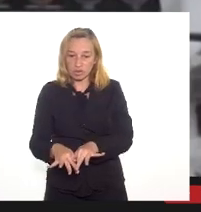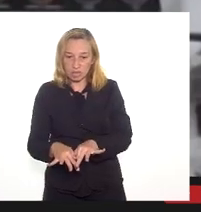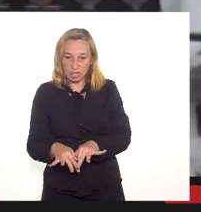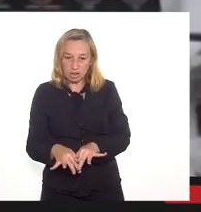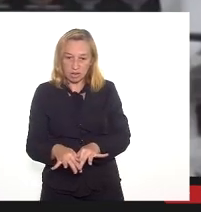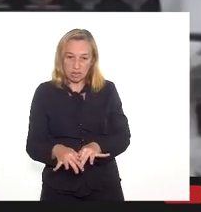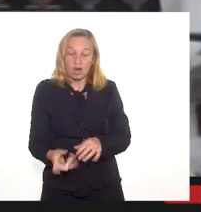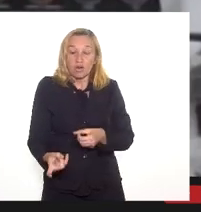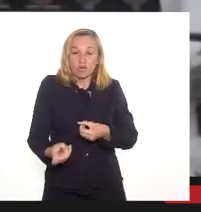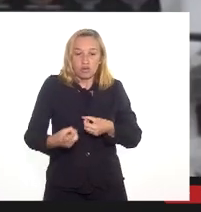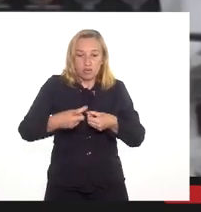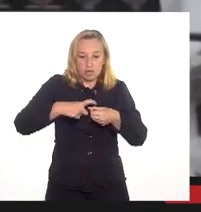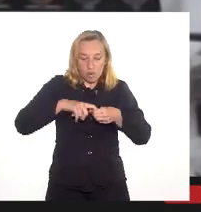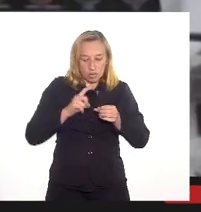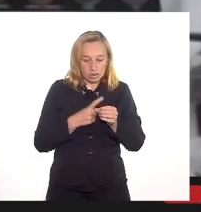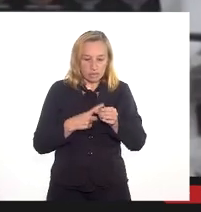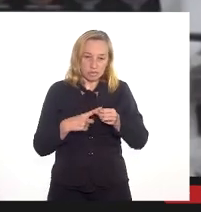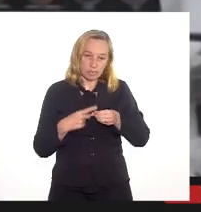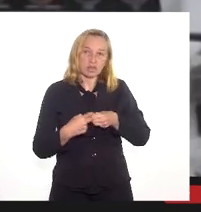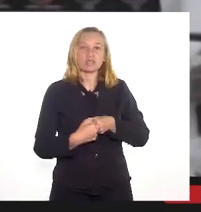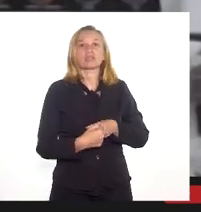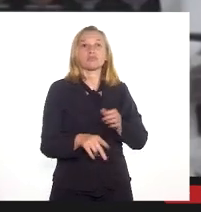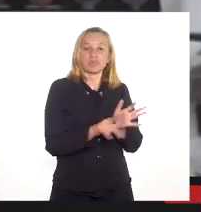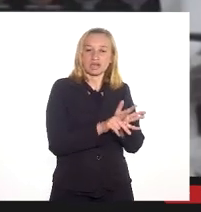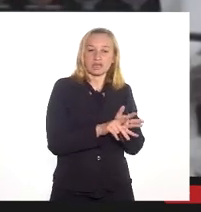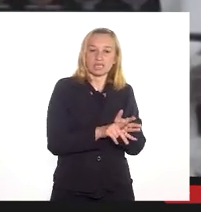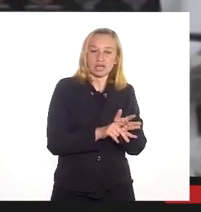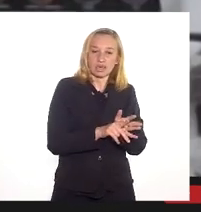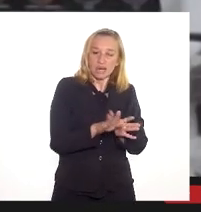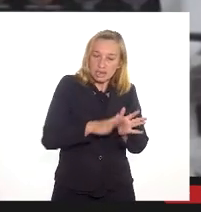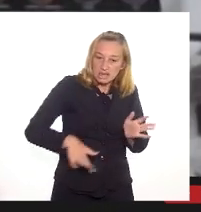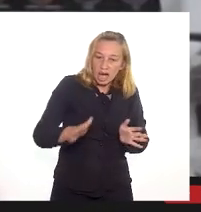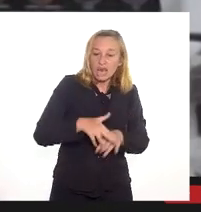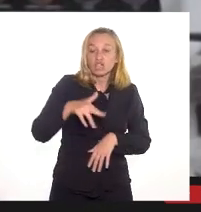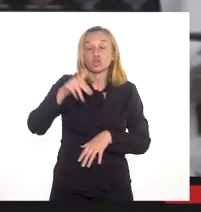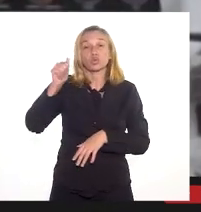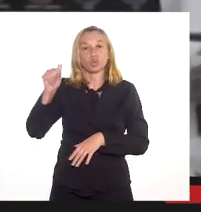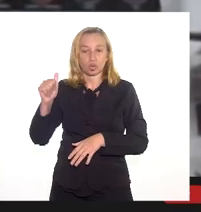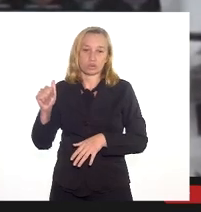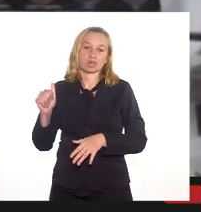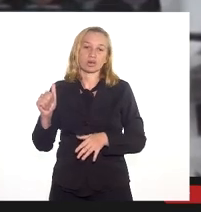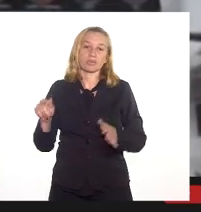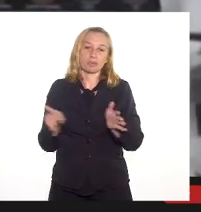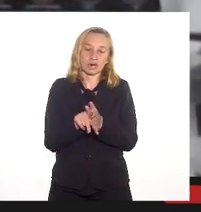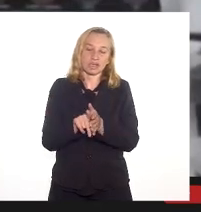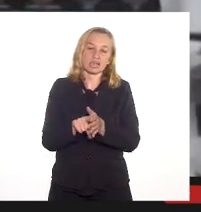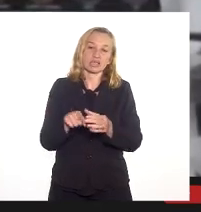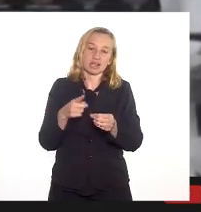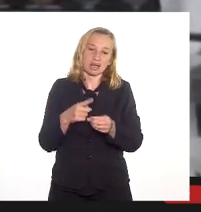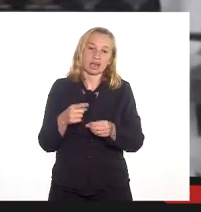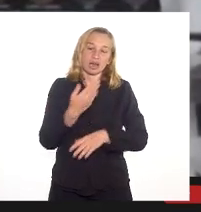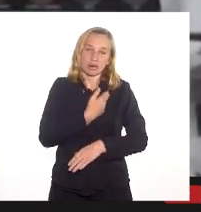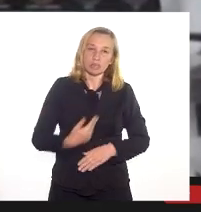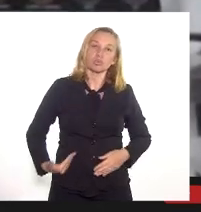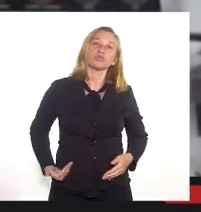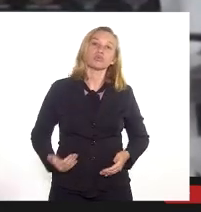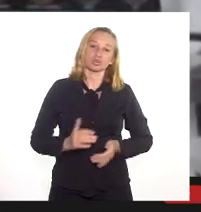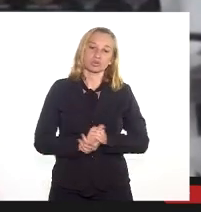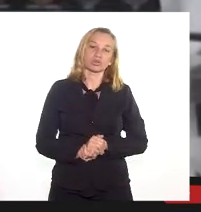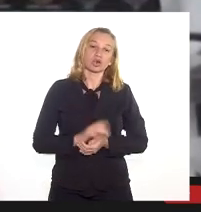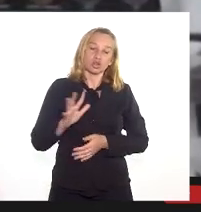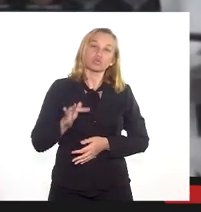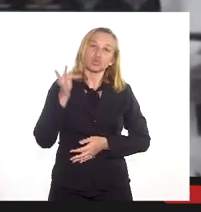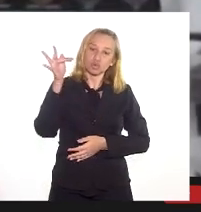essa área volta para o município. Ou seja, essa área nunca deixará de ter a característica de uma área pública. No